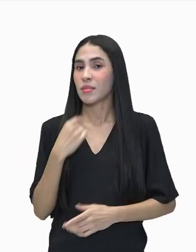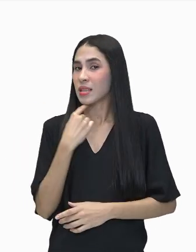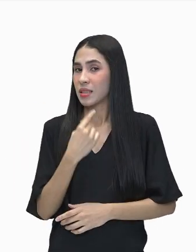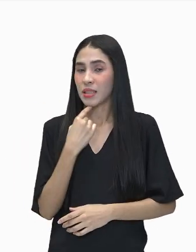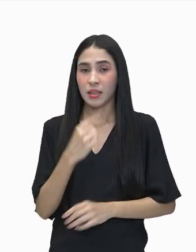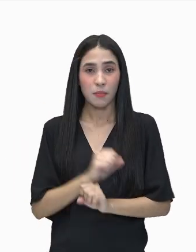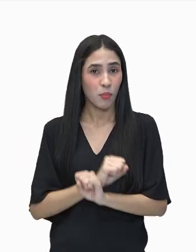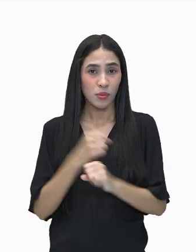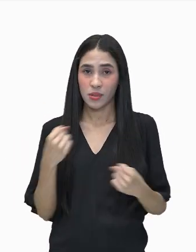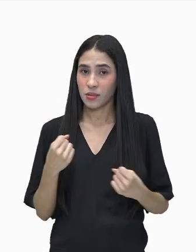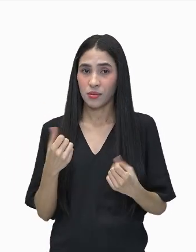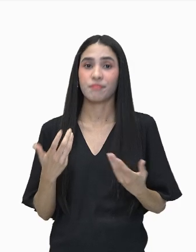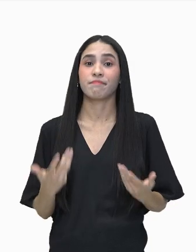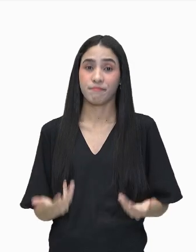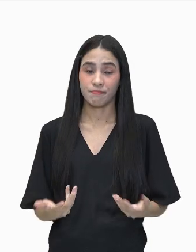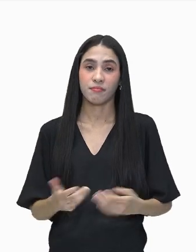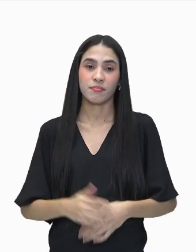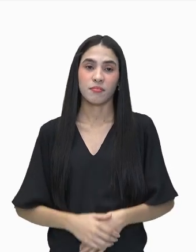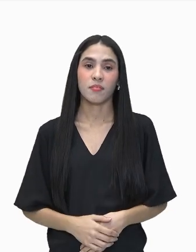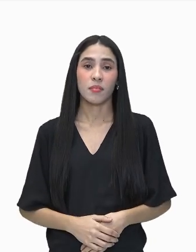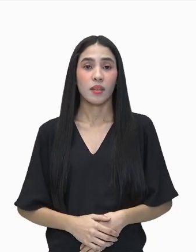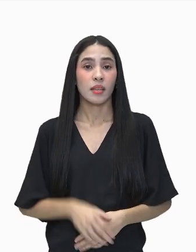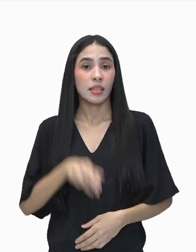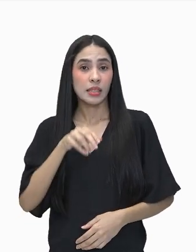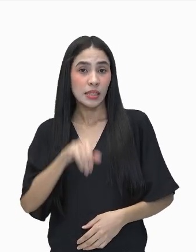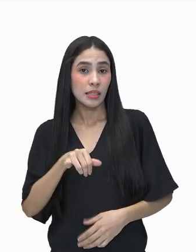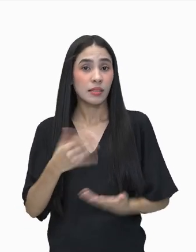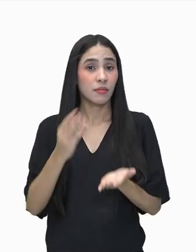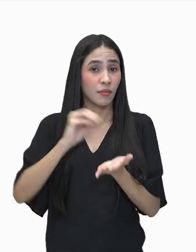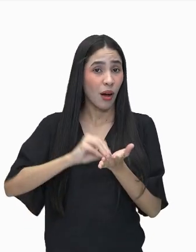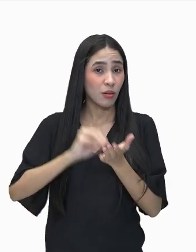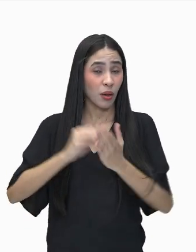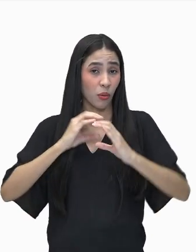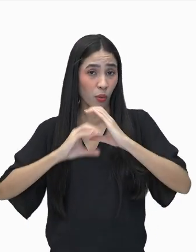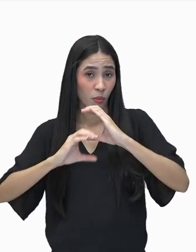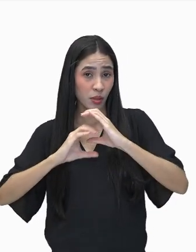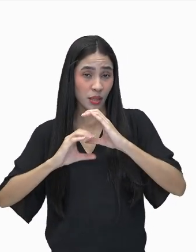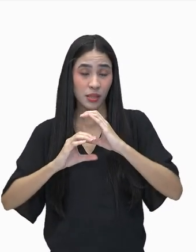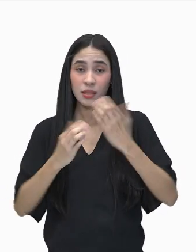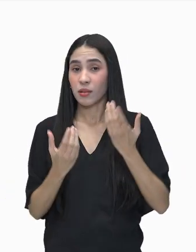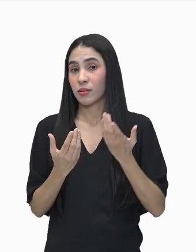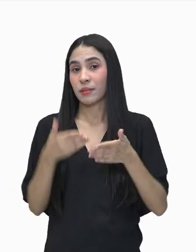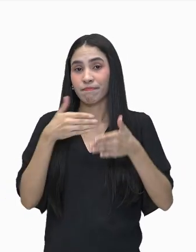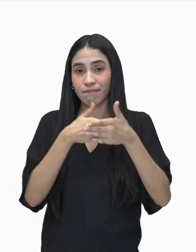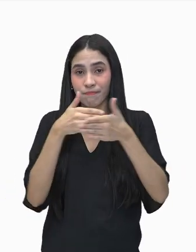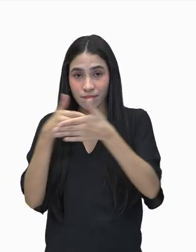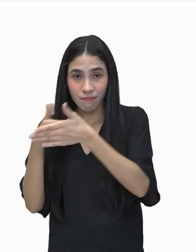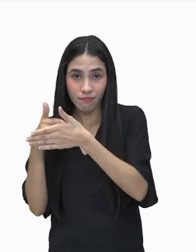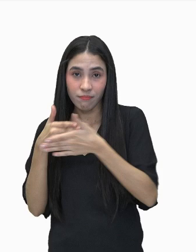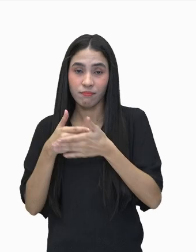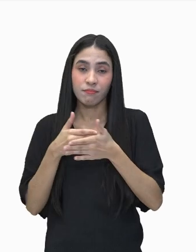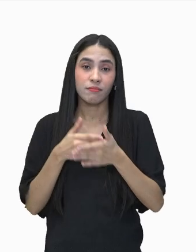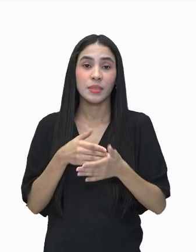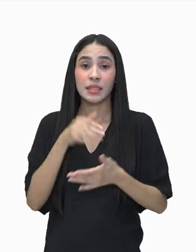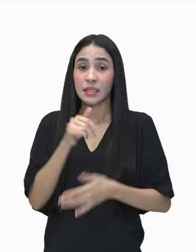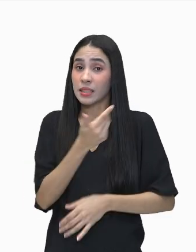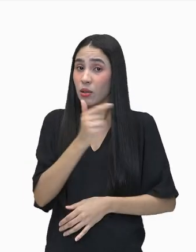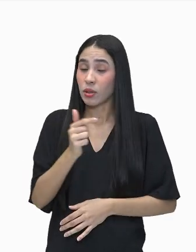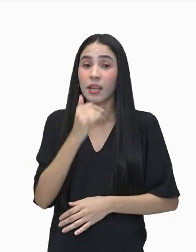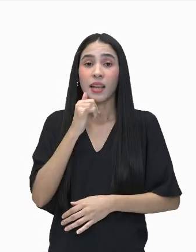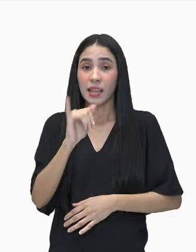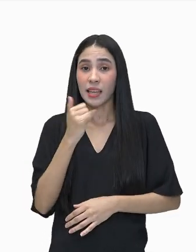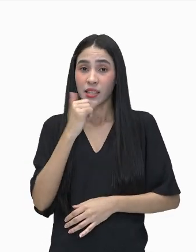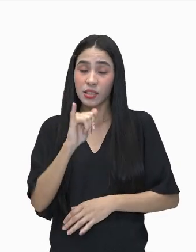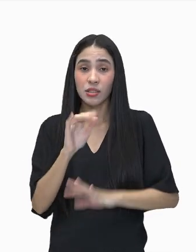nada. Então, gente, quem não se comunica, se estrumbica, e quem não tem lá a energia, a energia